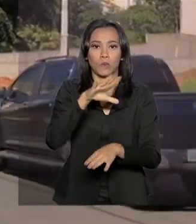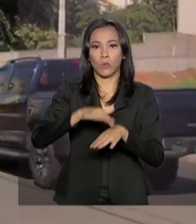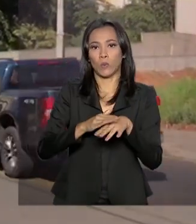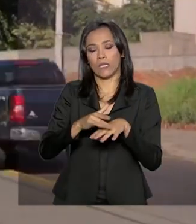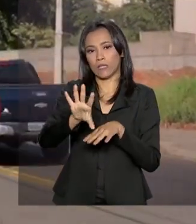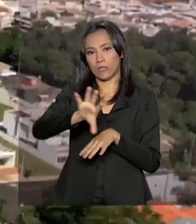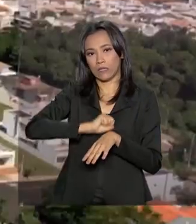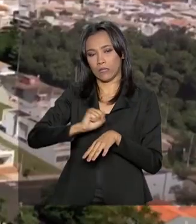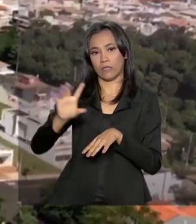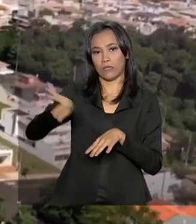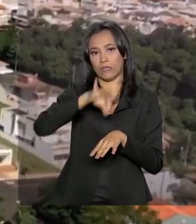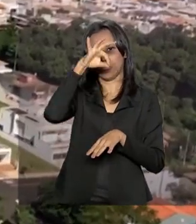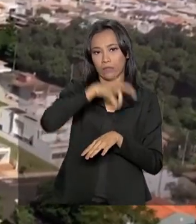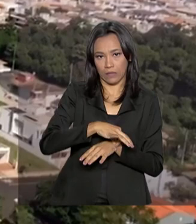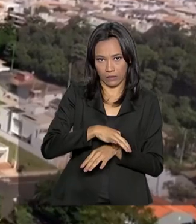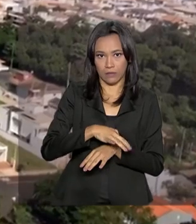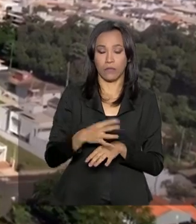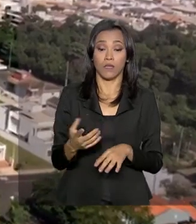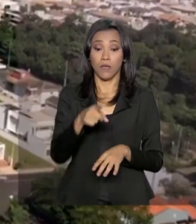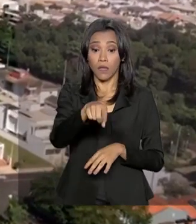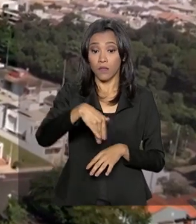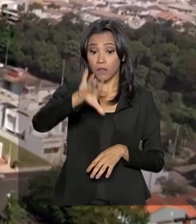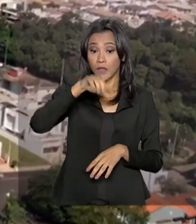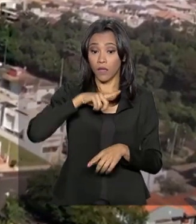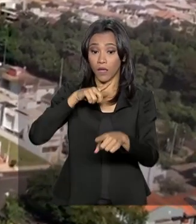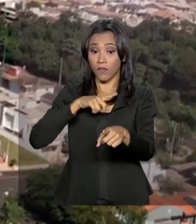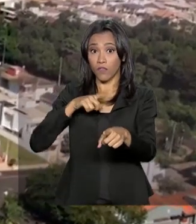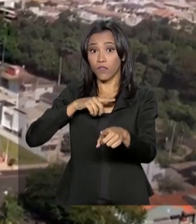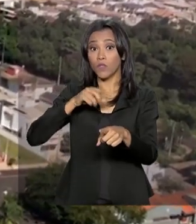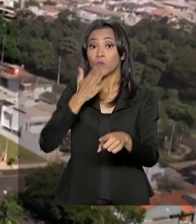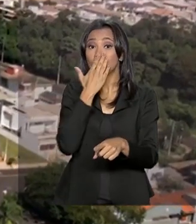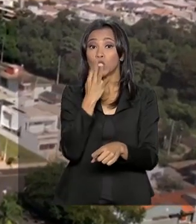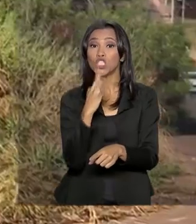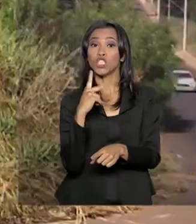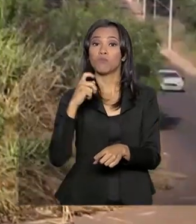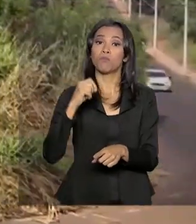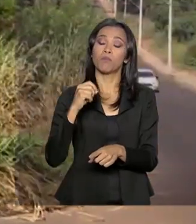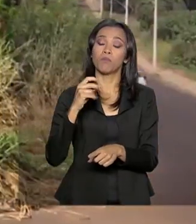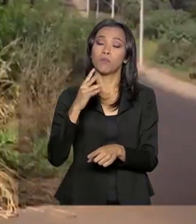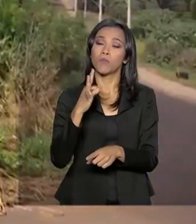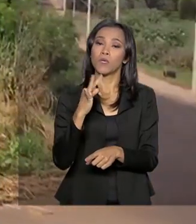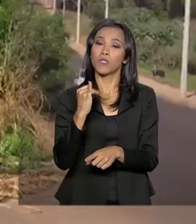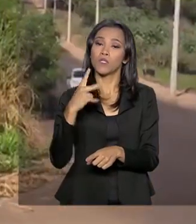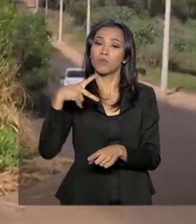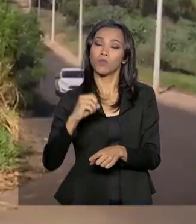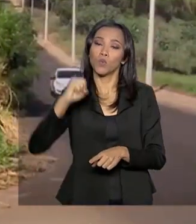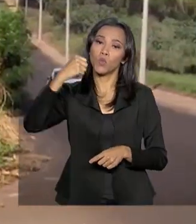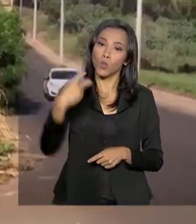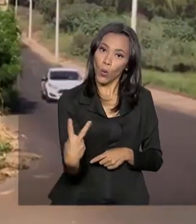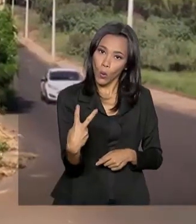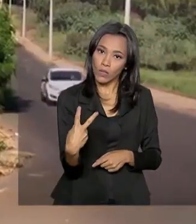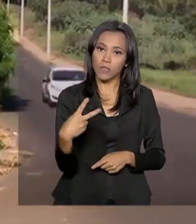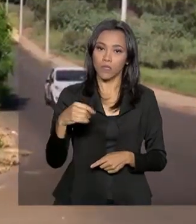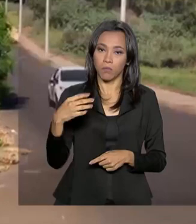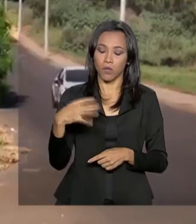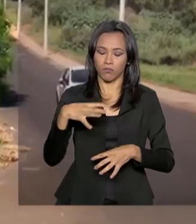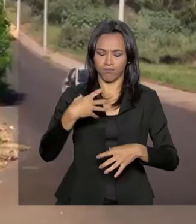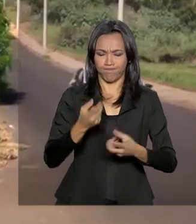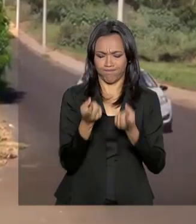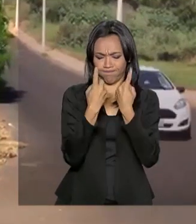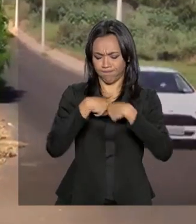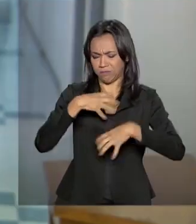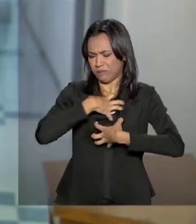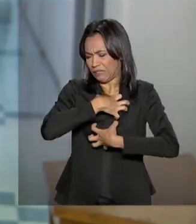do país. Houve maior incidência do tipo 2 da doença, que pode provocar sintomas ainda mais